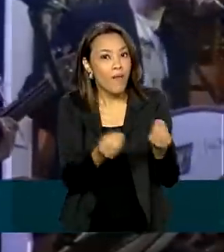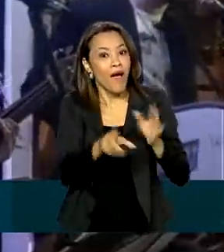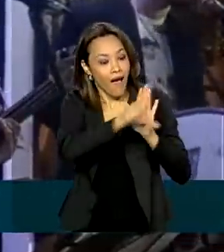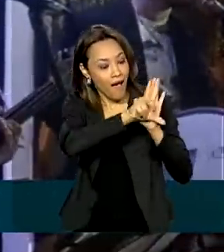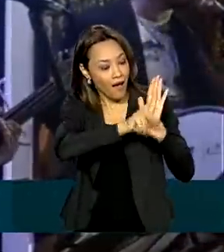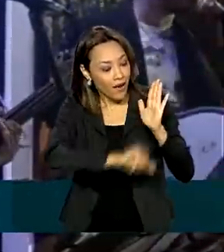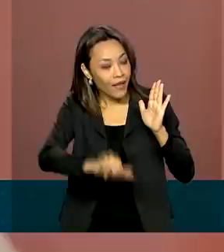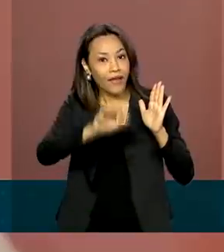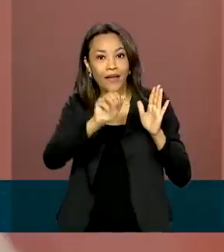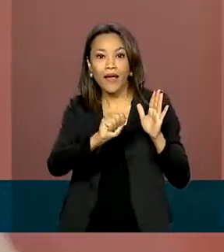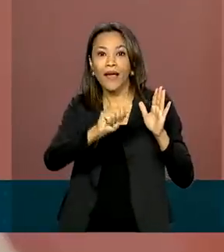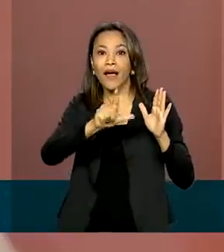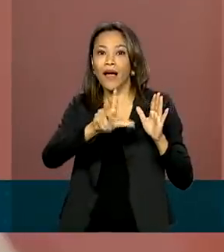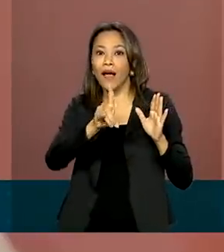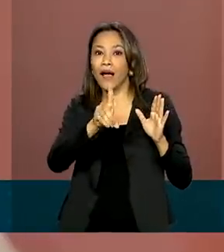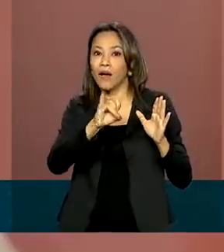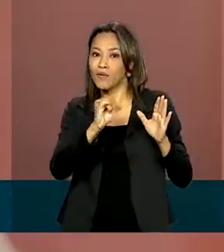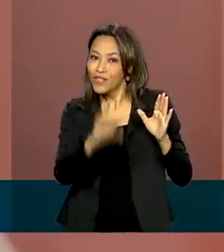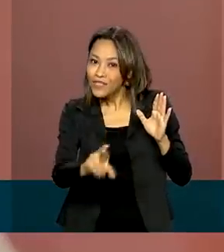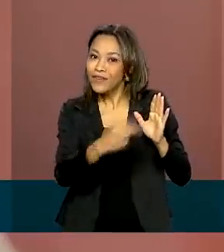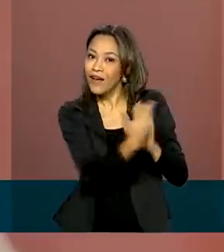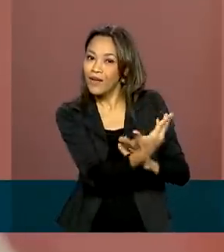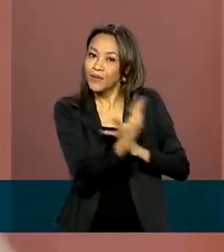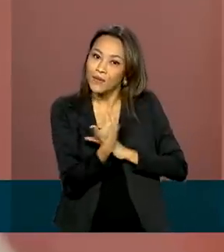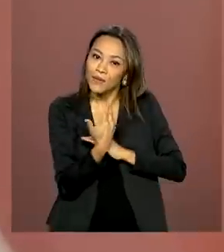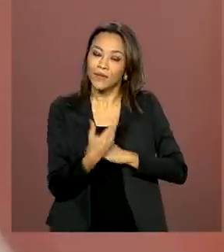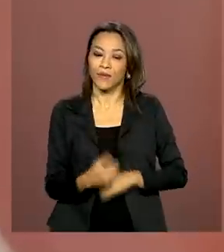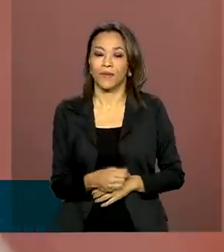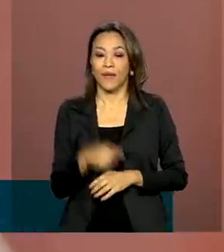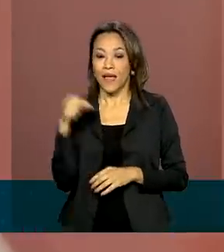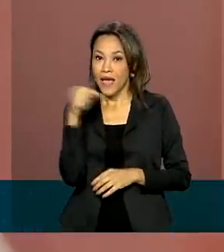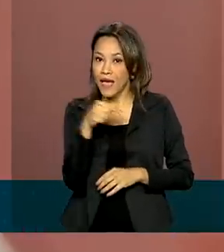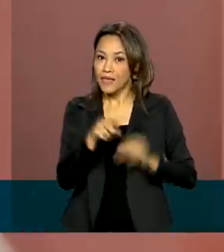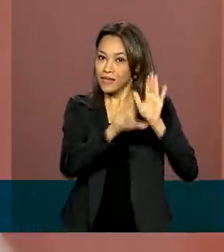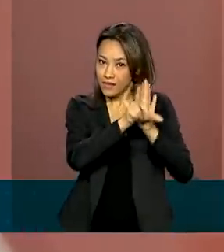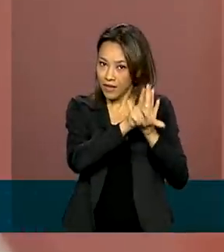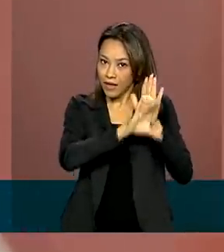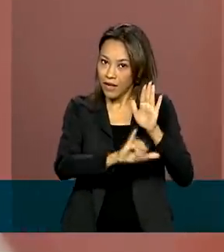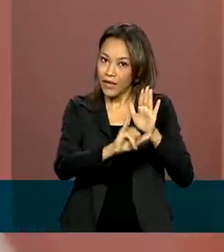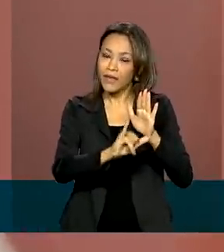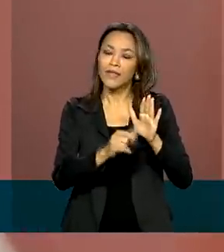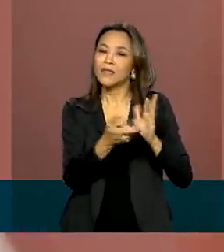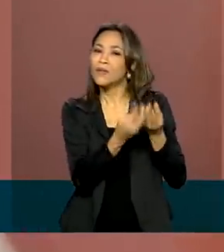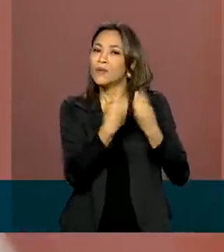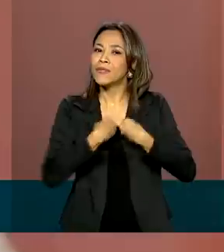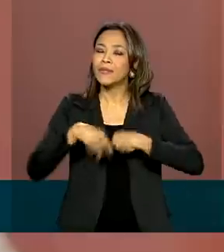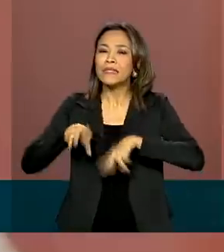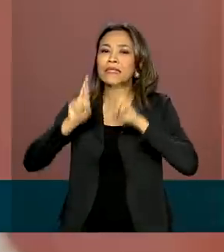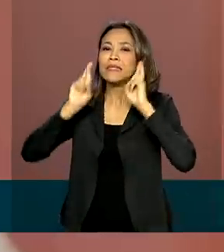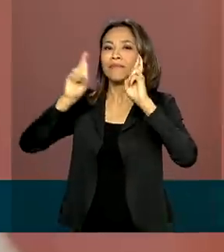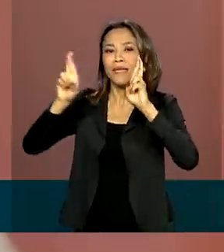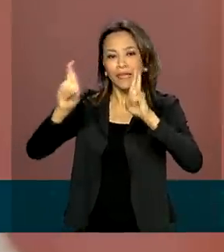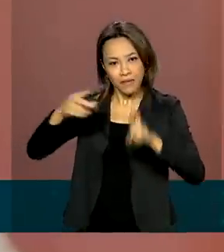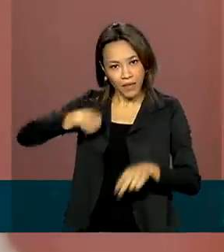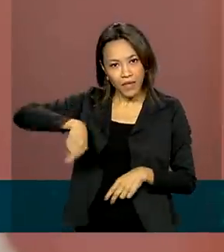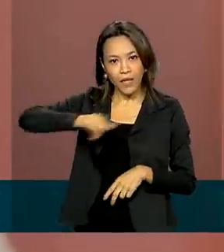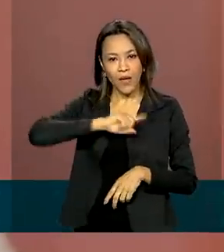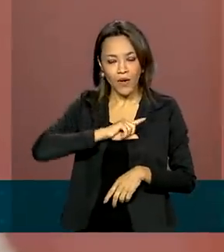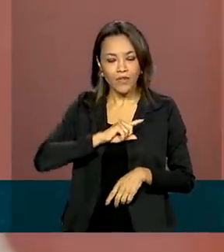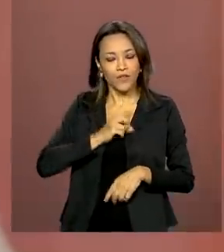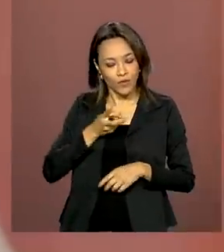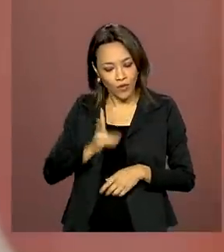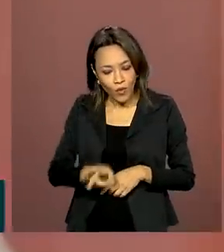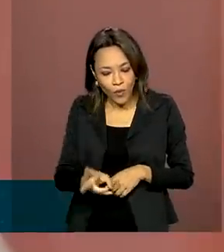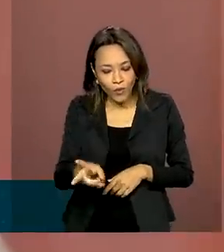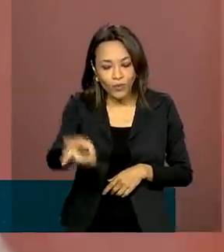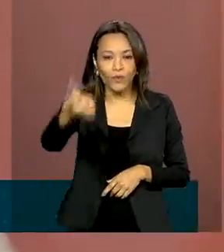Aldir Blanc. A Lei Aldir Blanc nos trouxe esperança para que a gente possa continuar